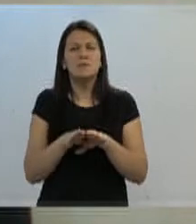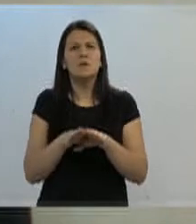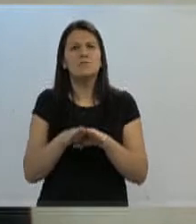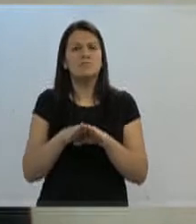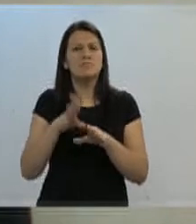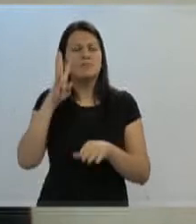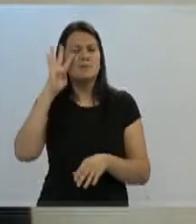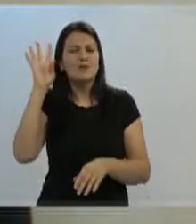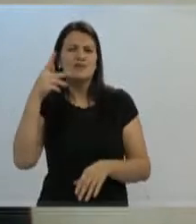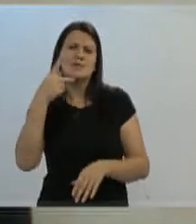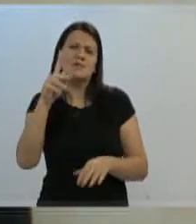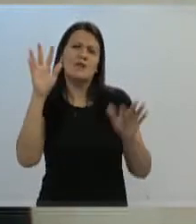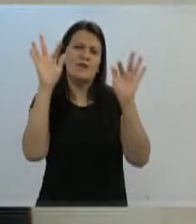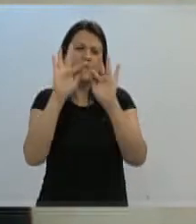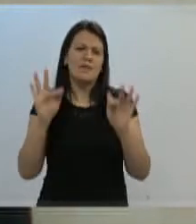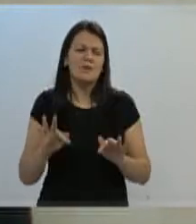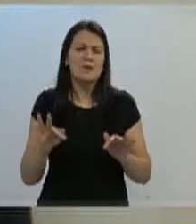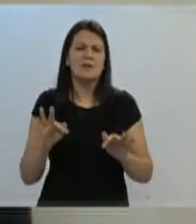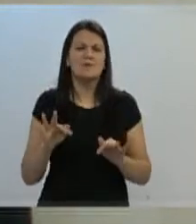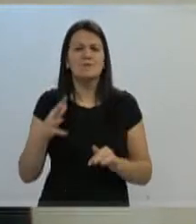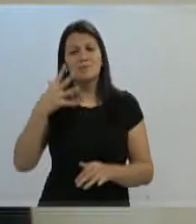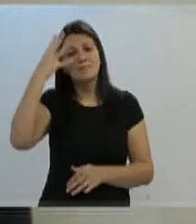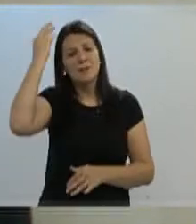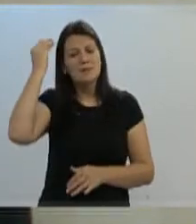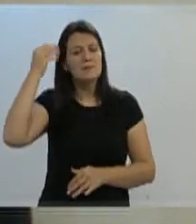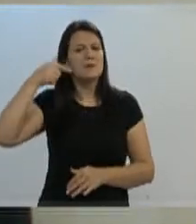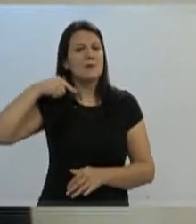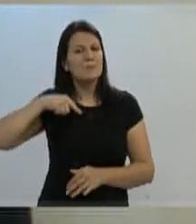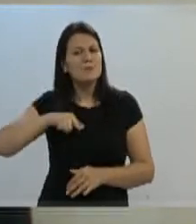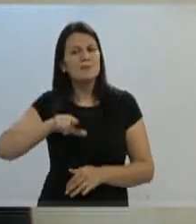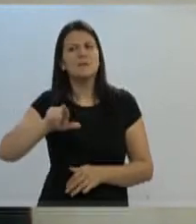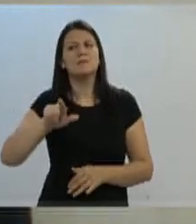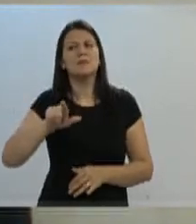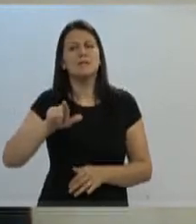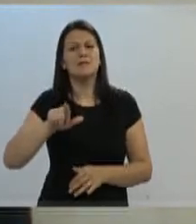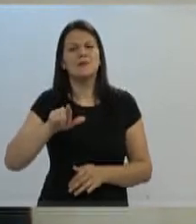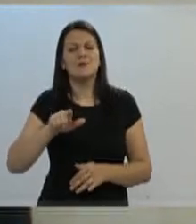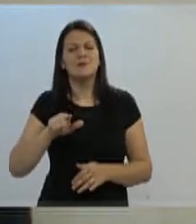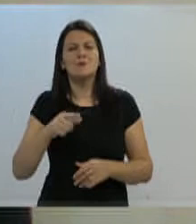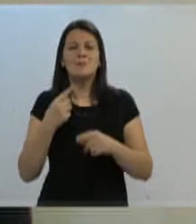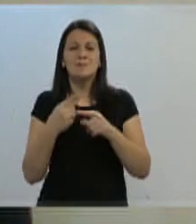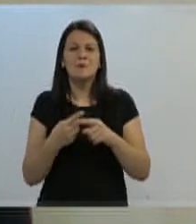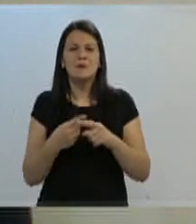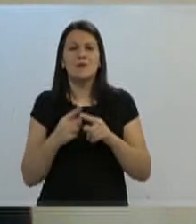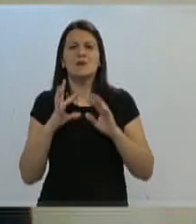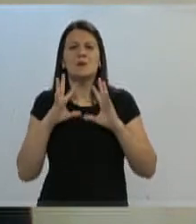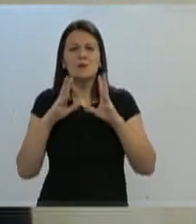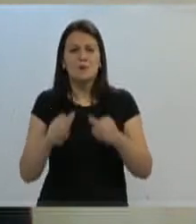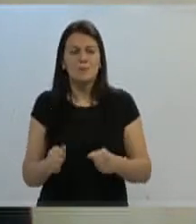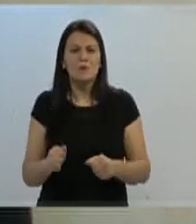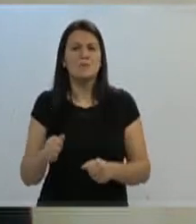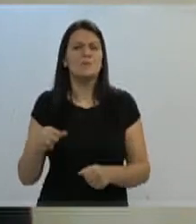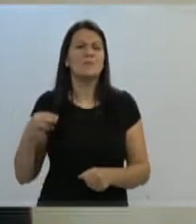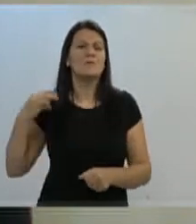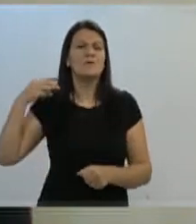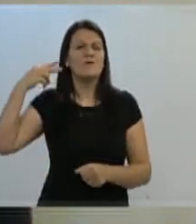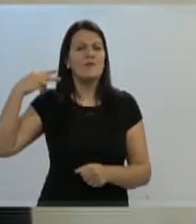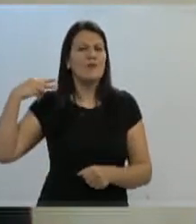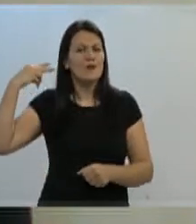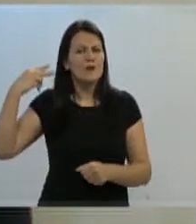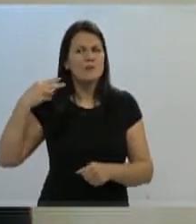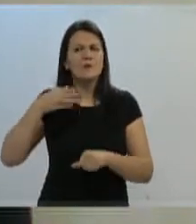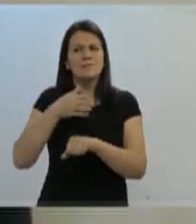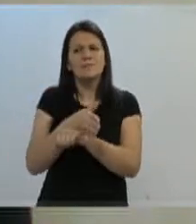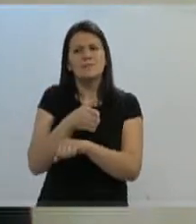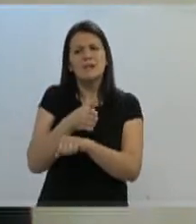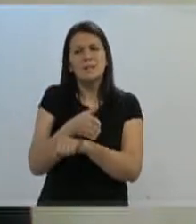vossa felicidade, vereador Alexandre Matias, de ter conseguido, né, esse encaminhamento, graças a todos os vereadores que fizeram parte disso, né, ou seja, desde